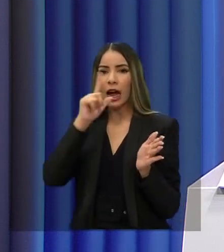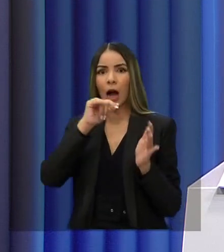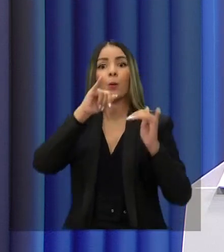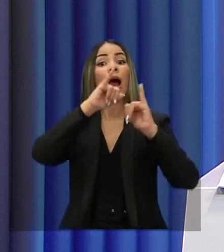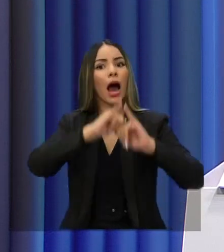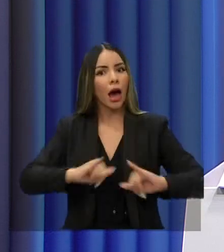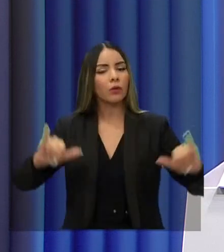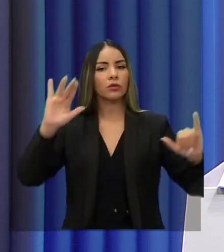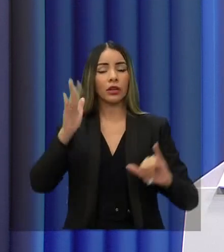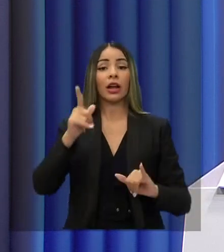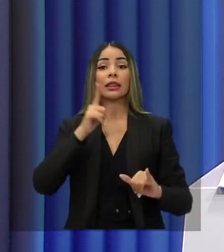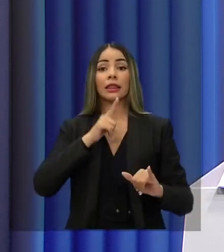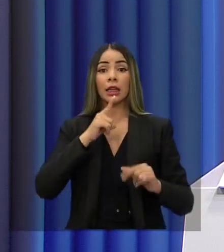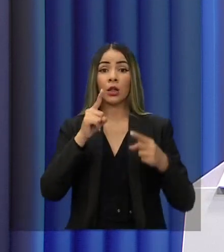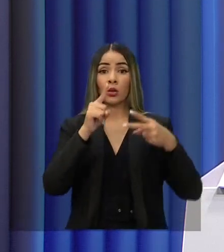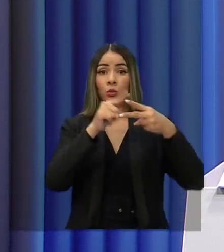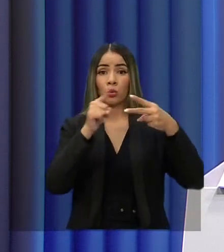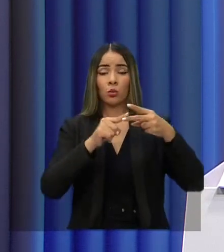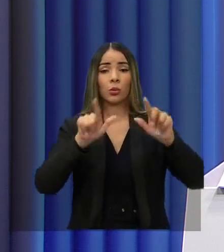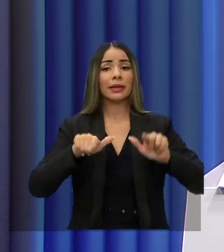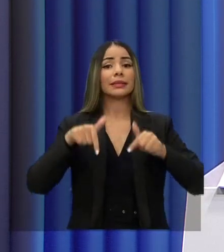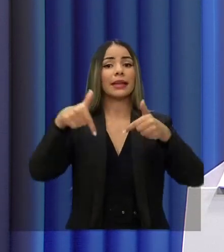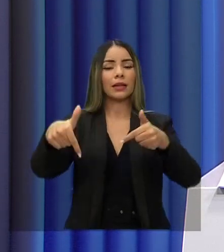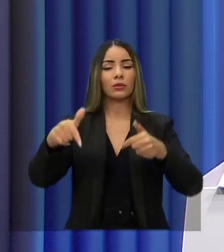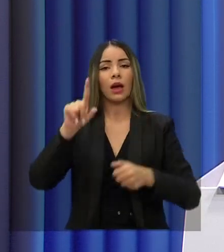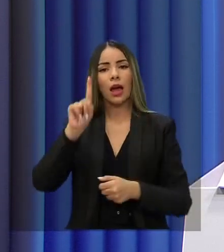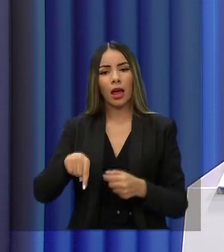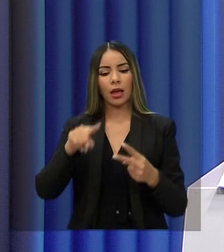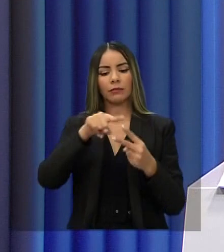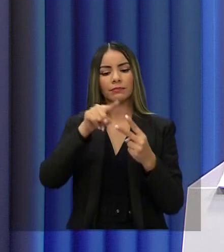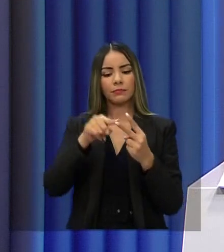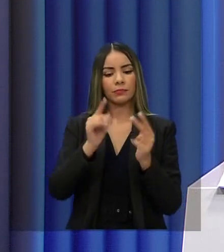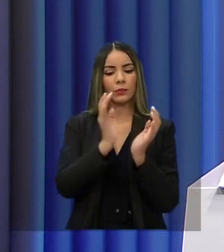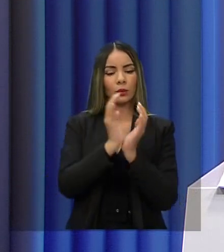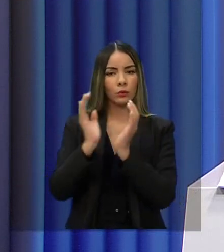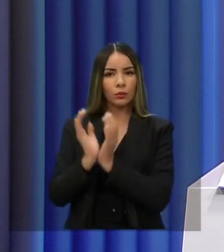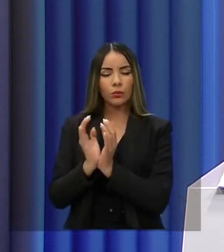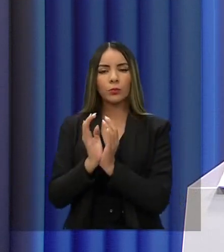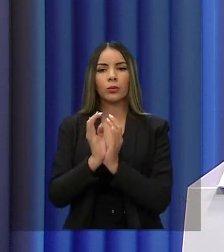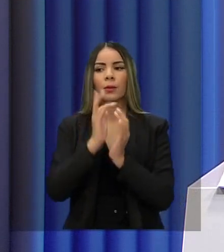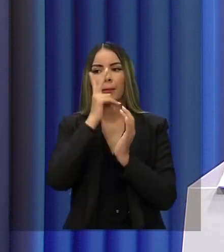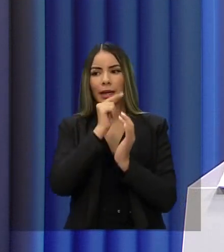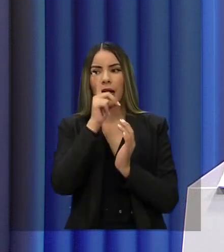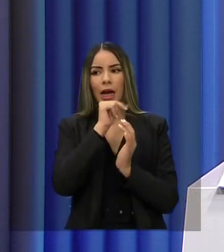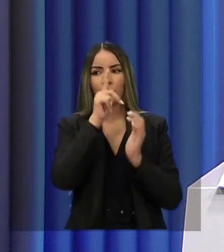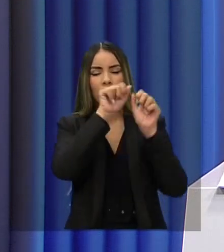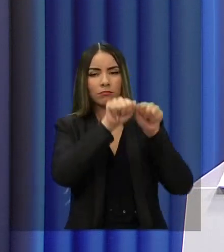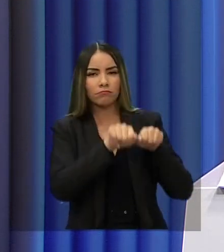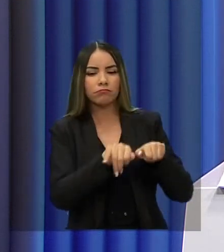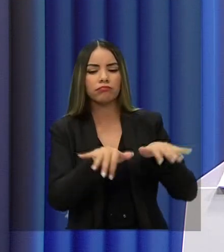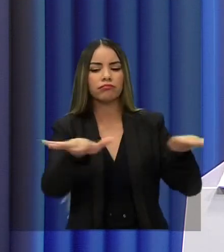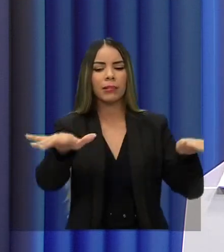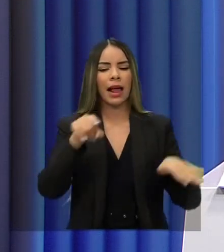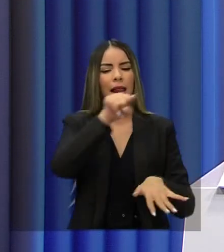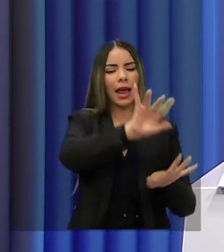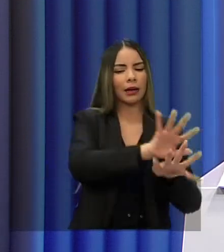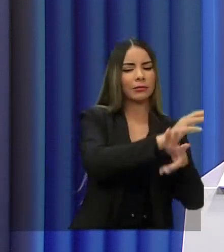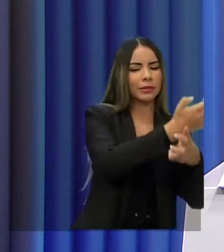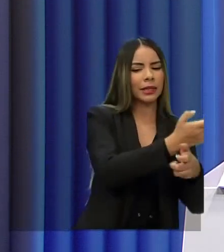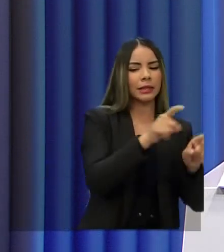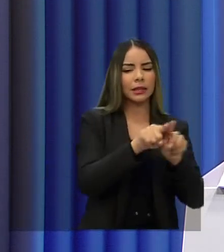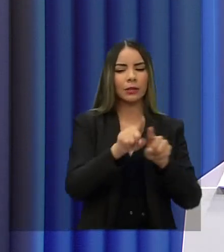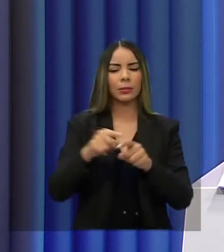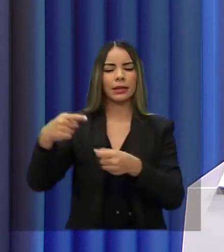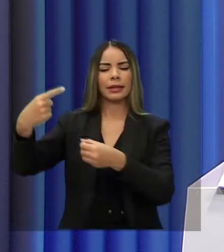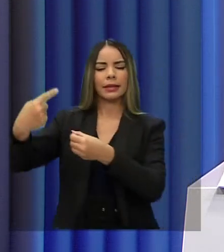ações do Malha d'Água, que é um conjunto de adutoras para abastecer cegues e distritos. Eu quero fazer no Sertão Central e na Ibiapaba